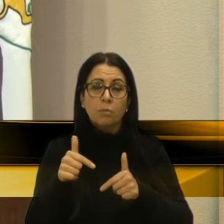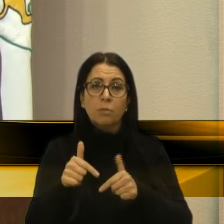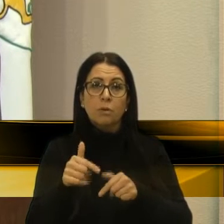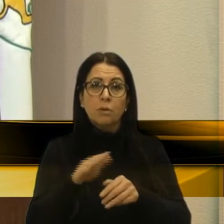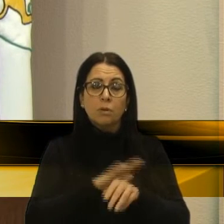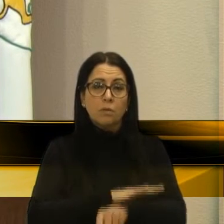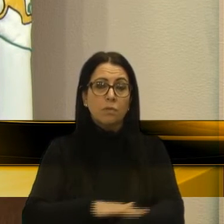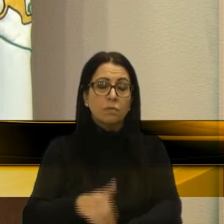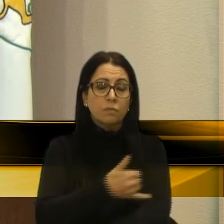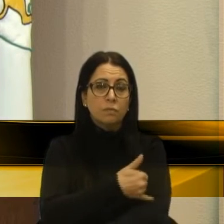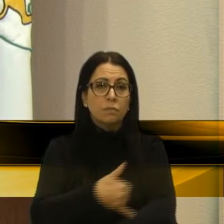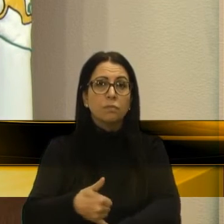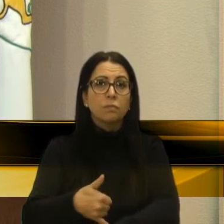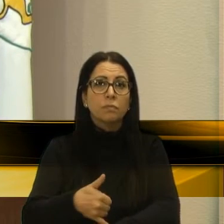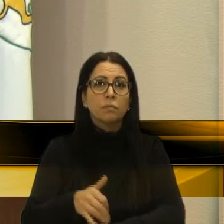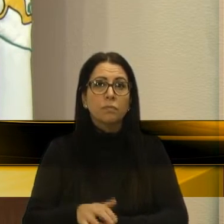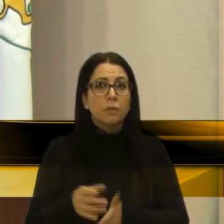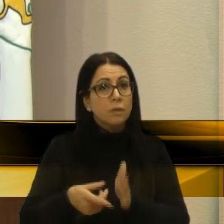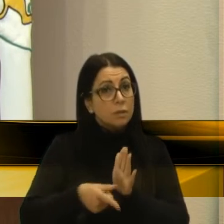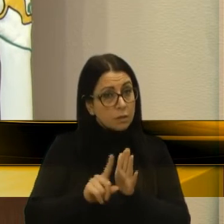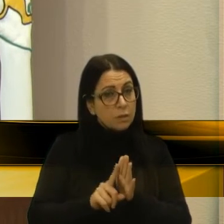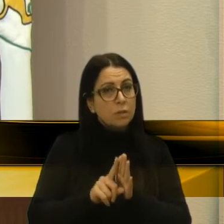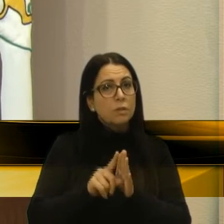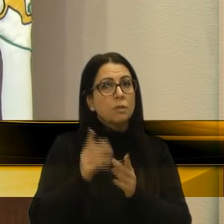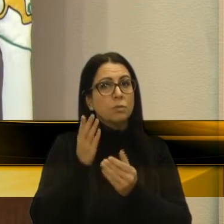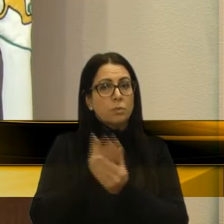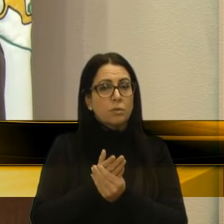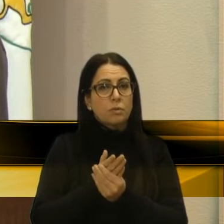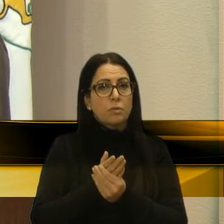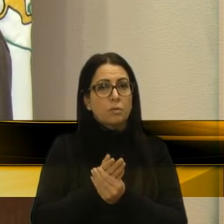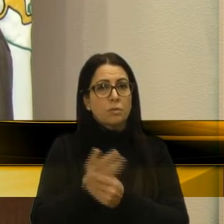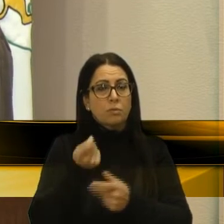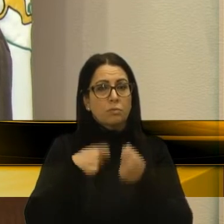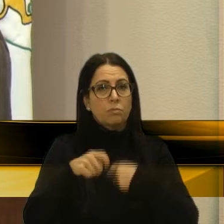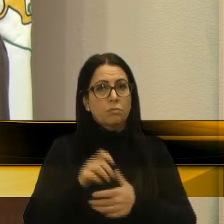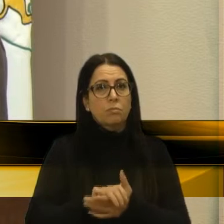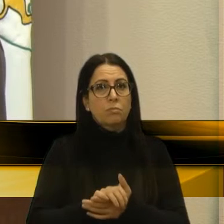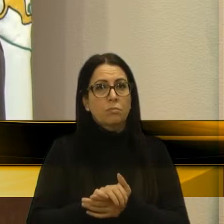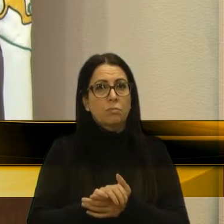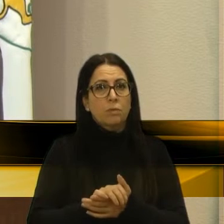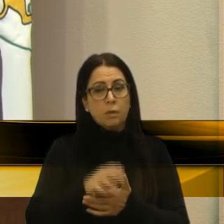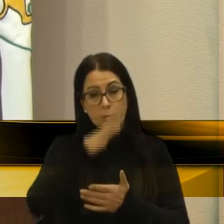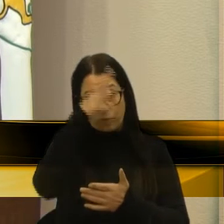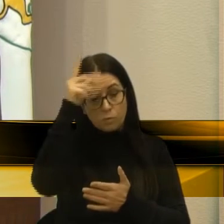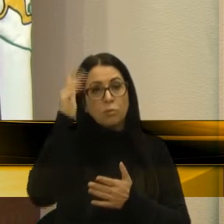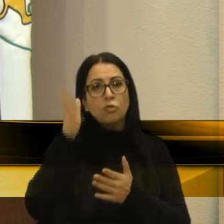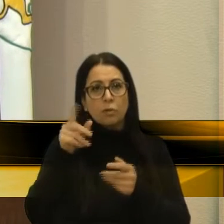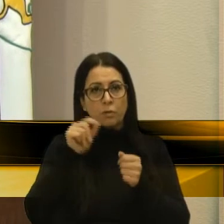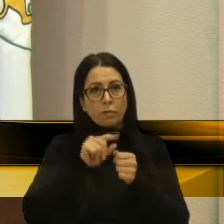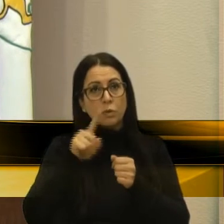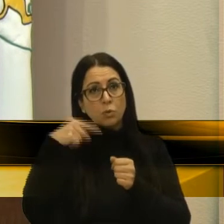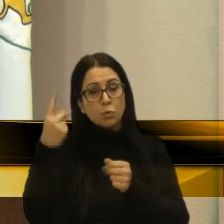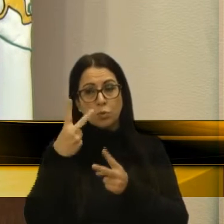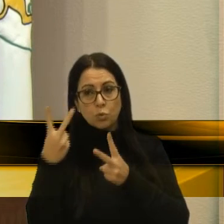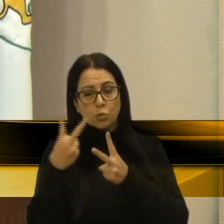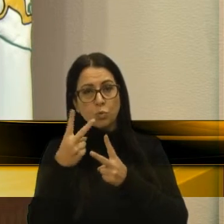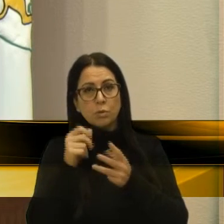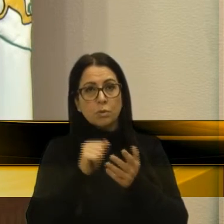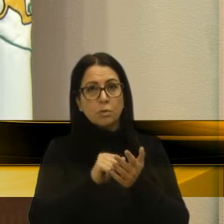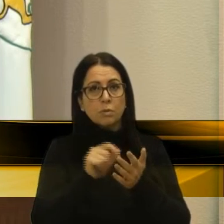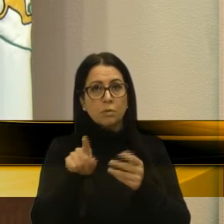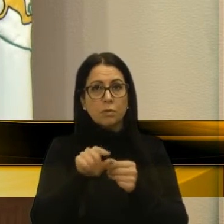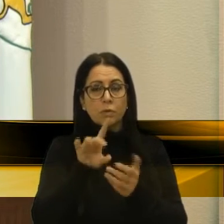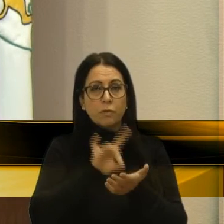asfaltamento, antes desse processo administrativo. E a Prefeitura já fez, outras duas notificações